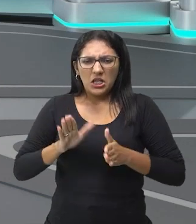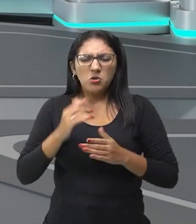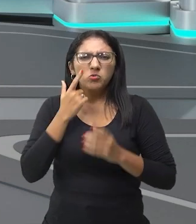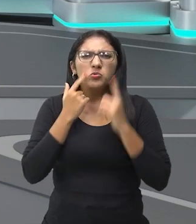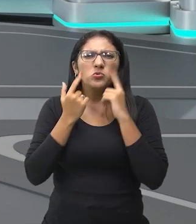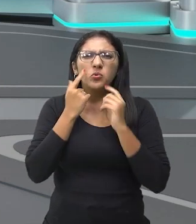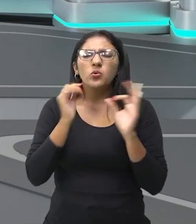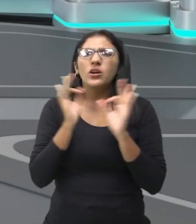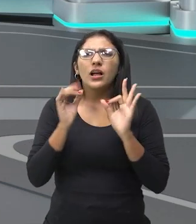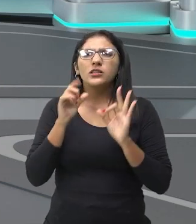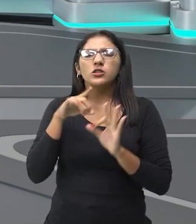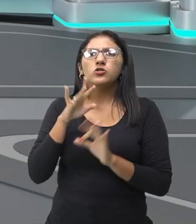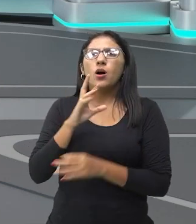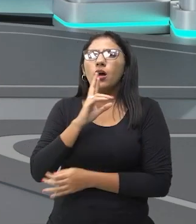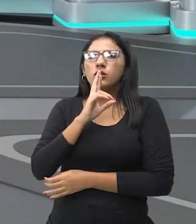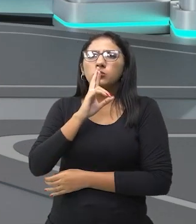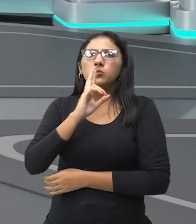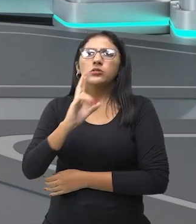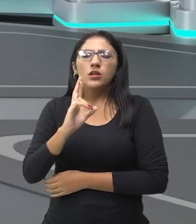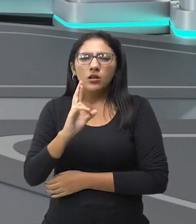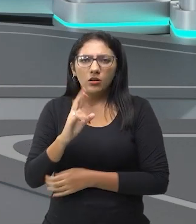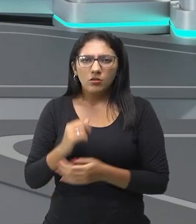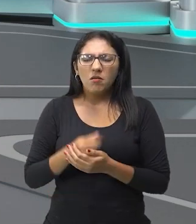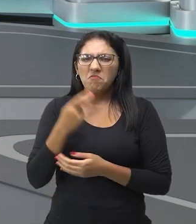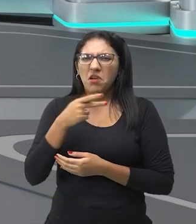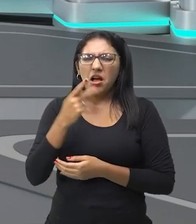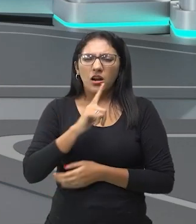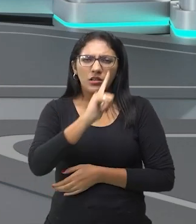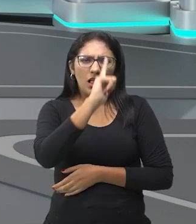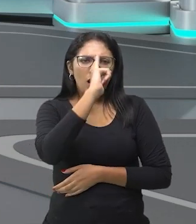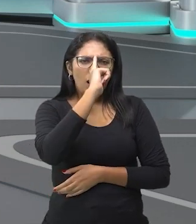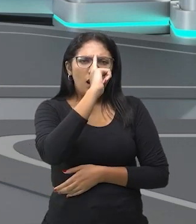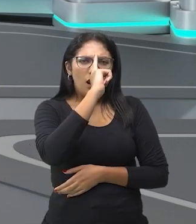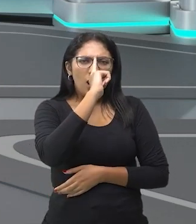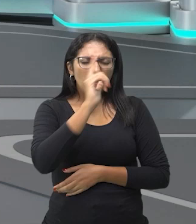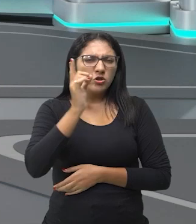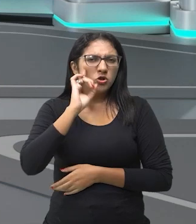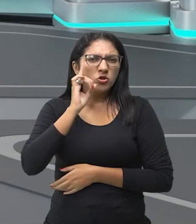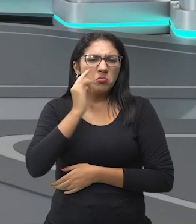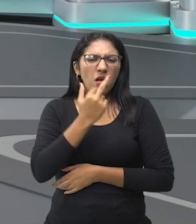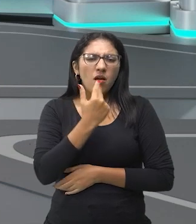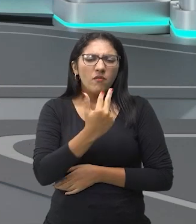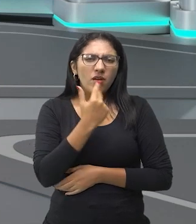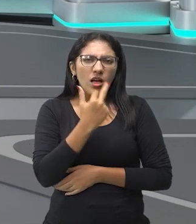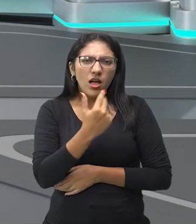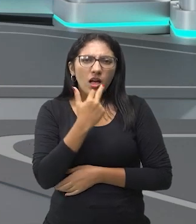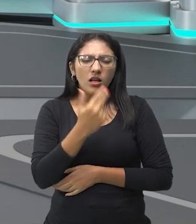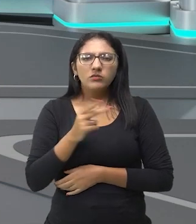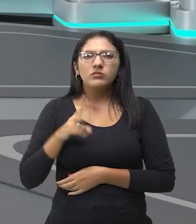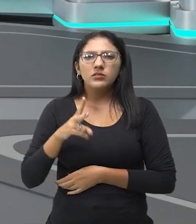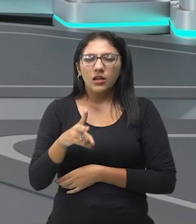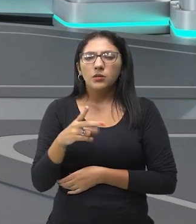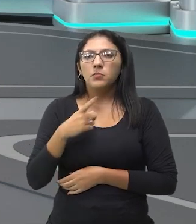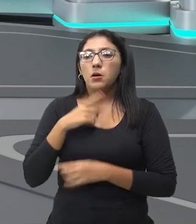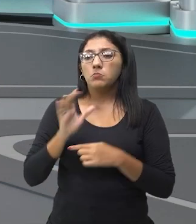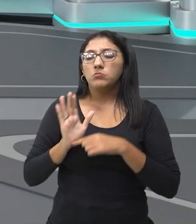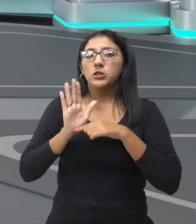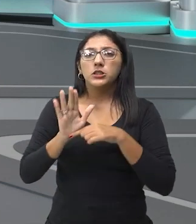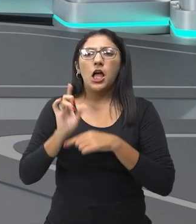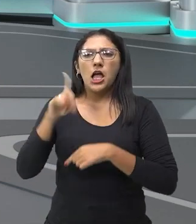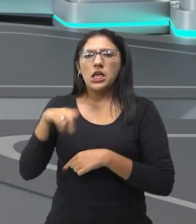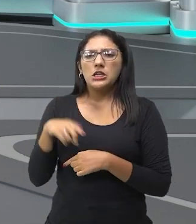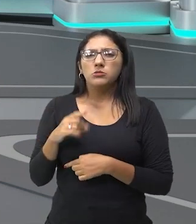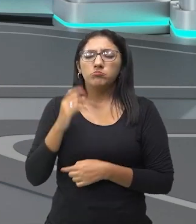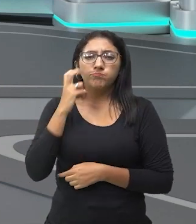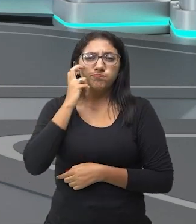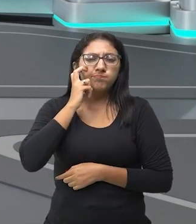disse uma frase em latim. Diz coisas em latim o tempo todo, no meio das falas, para se mostrar erudito.